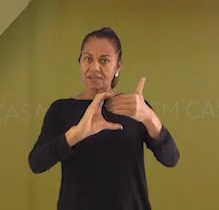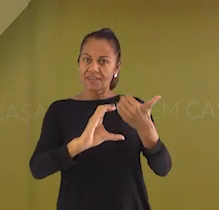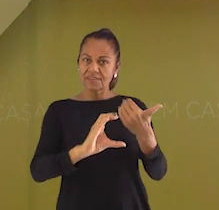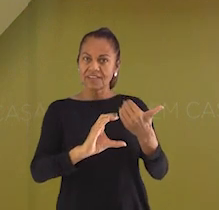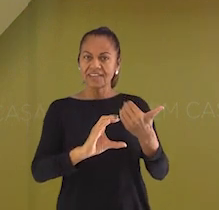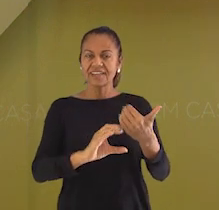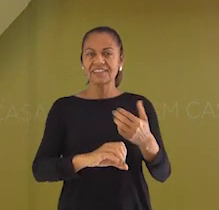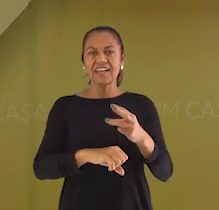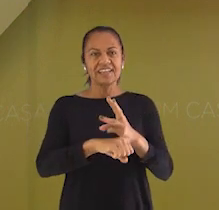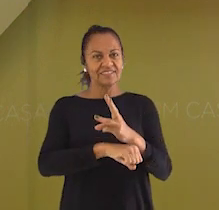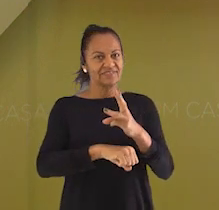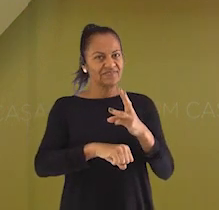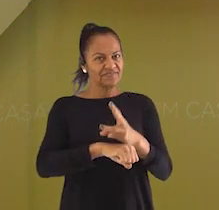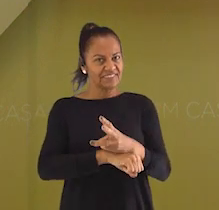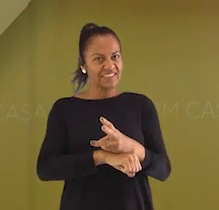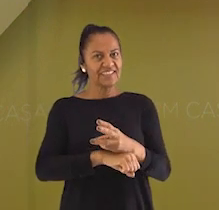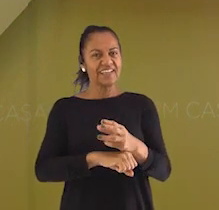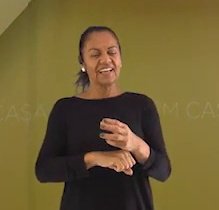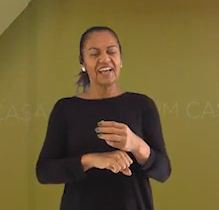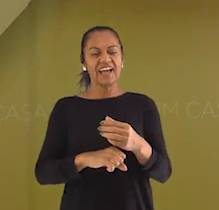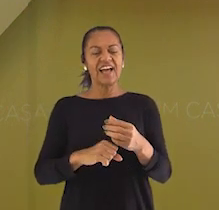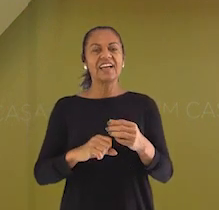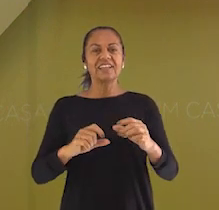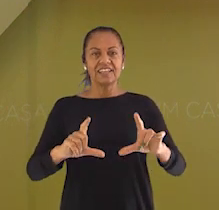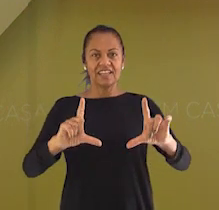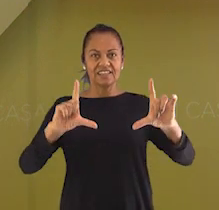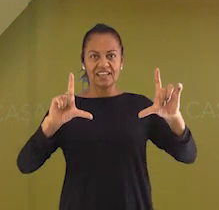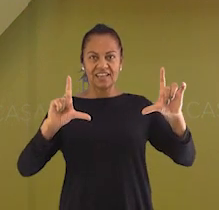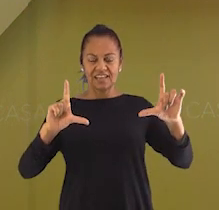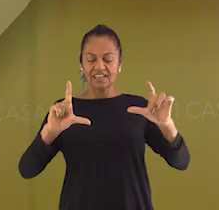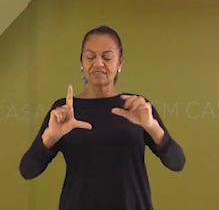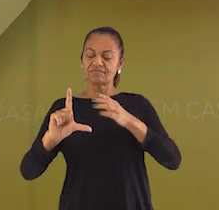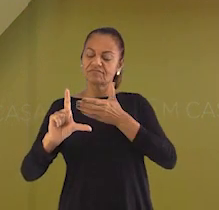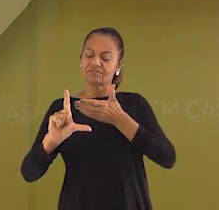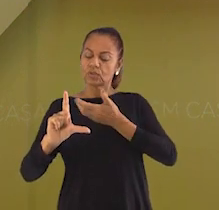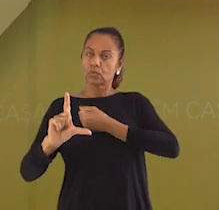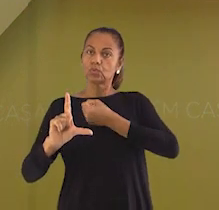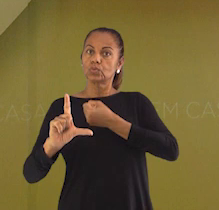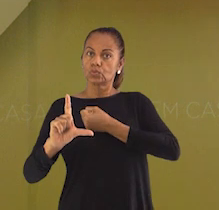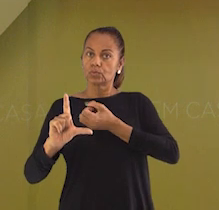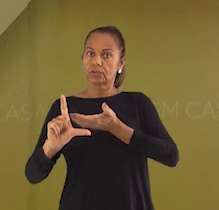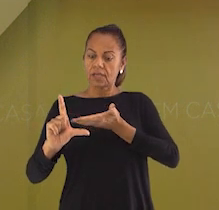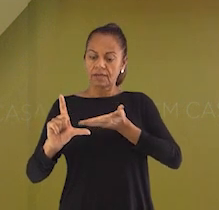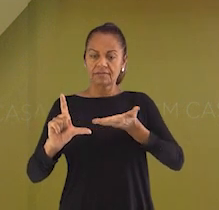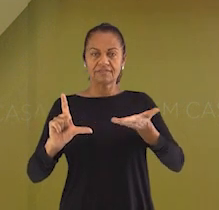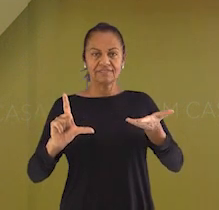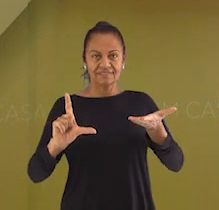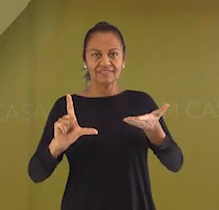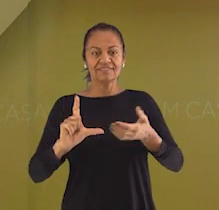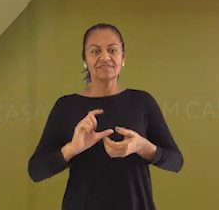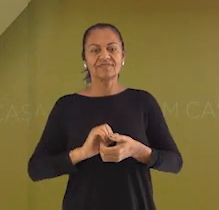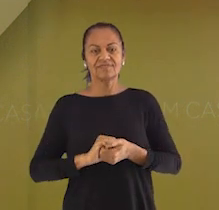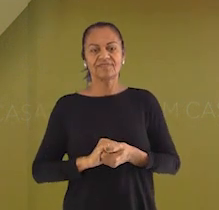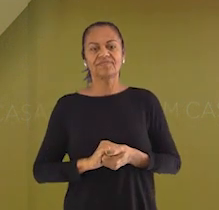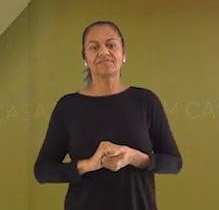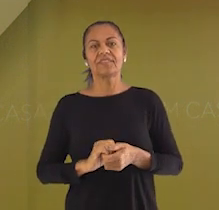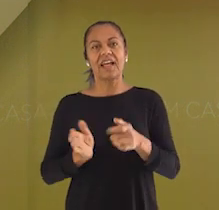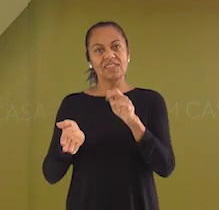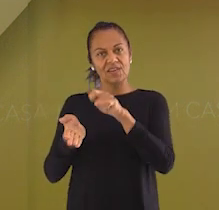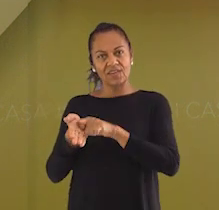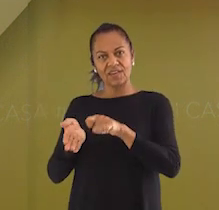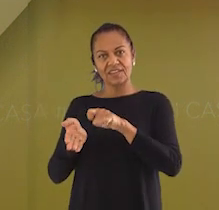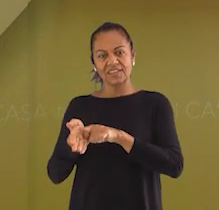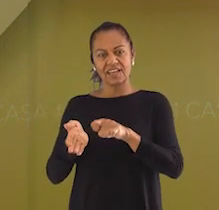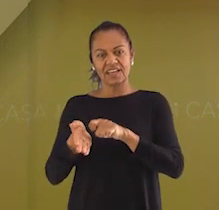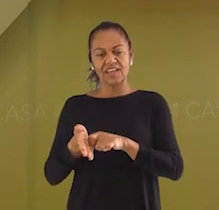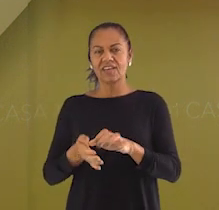996610143. Anota aí, hein?